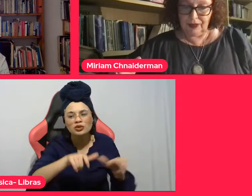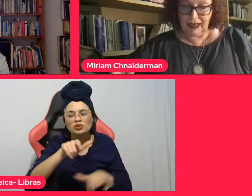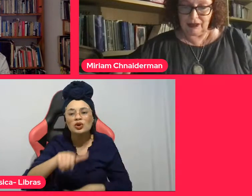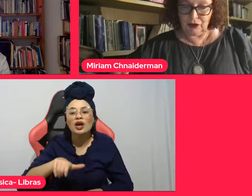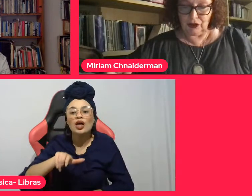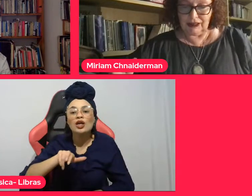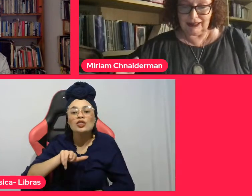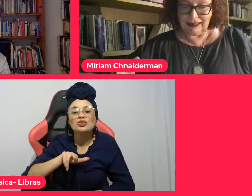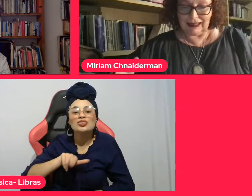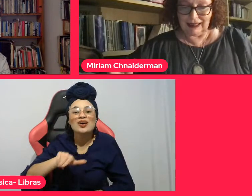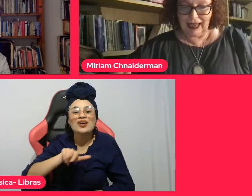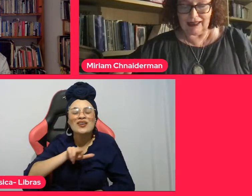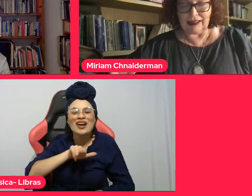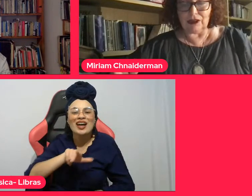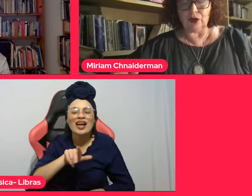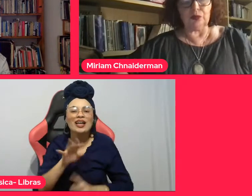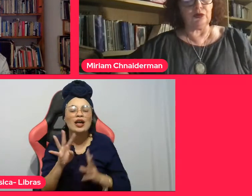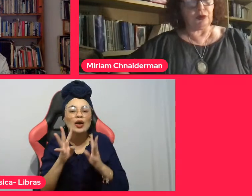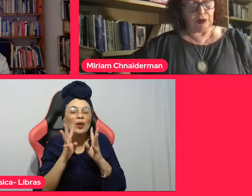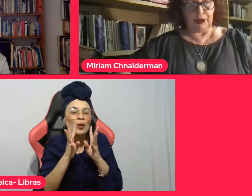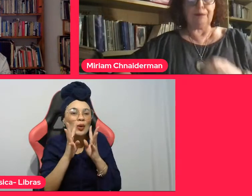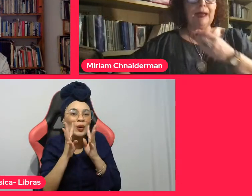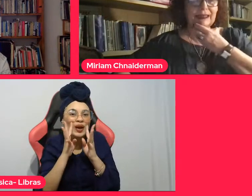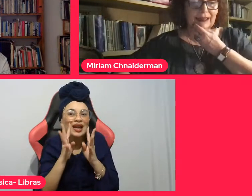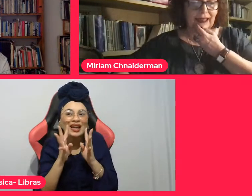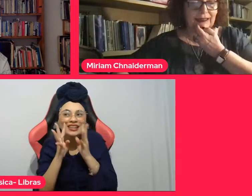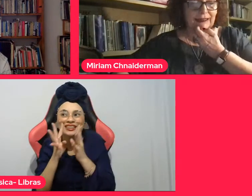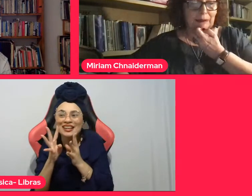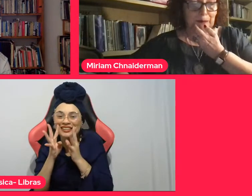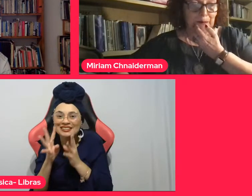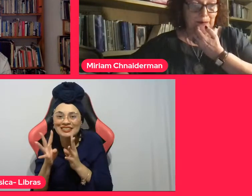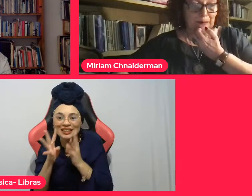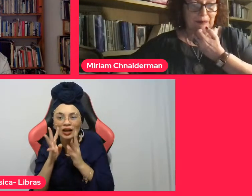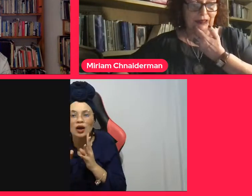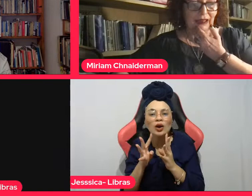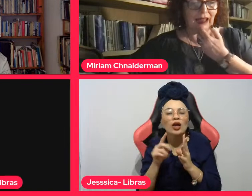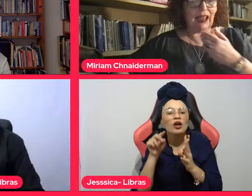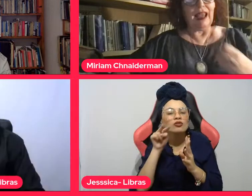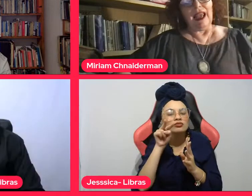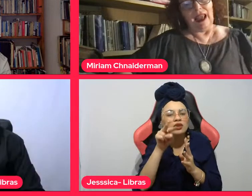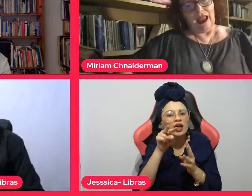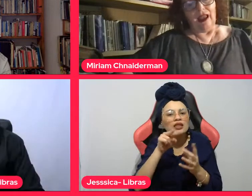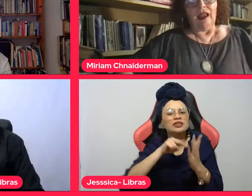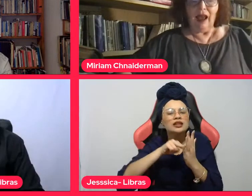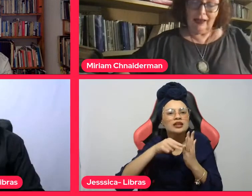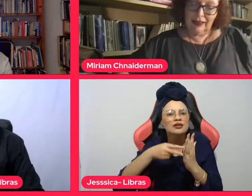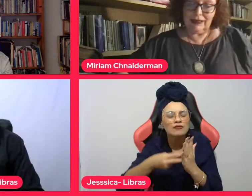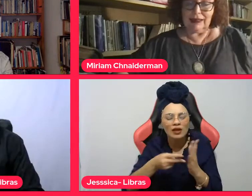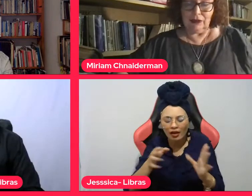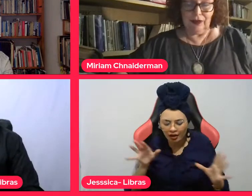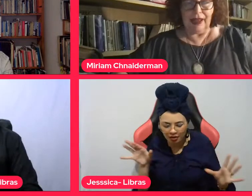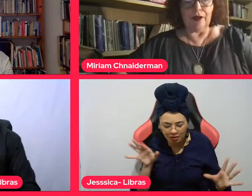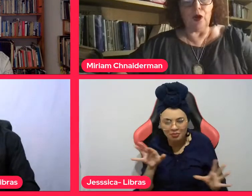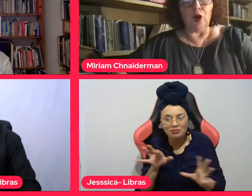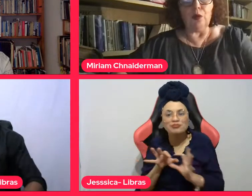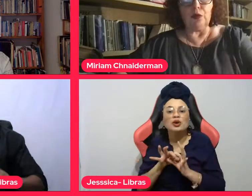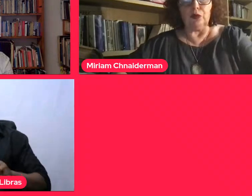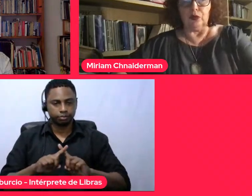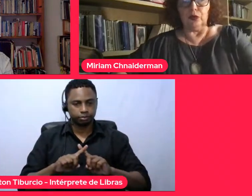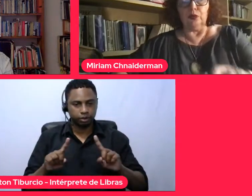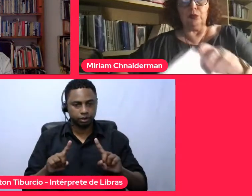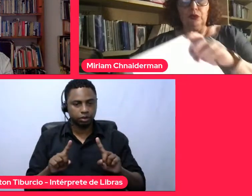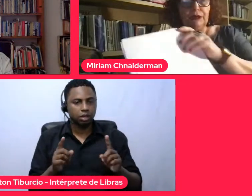petrificações estancadas de um mundo sem paisagem. A questão é